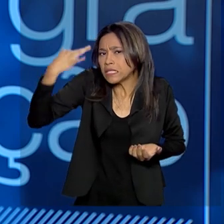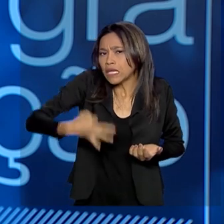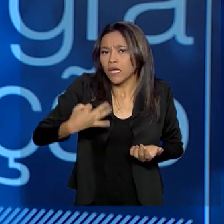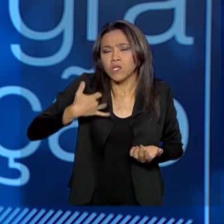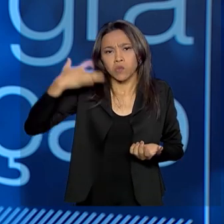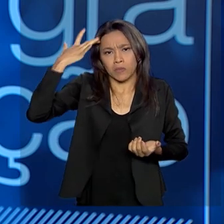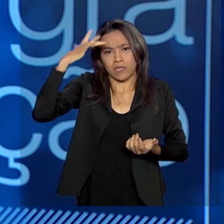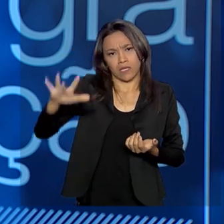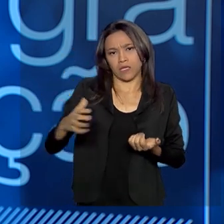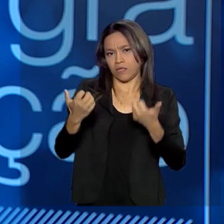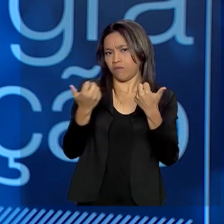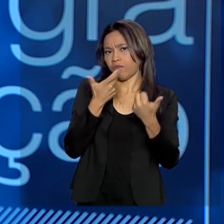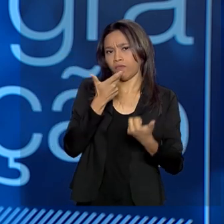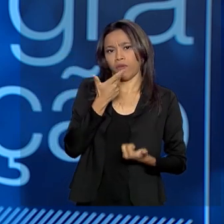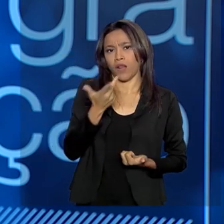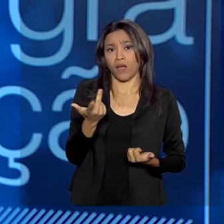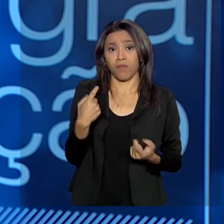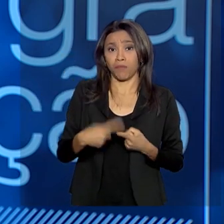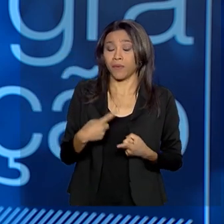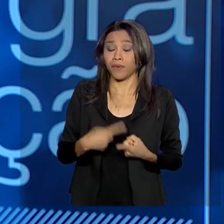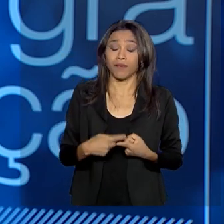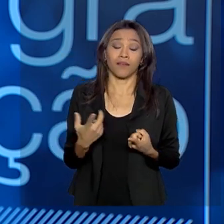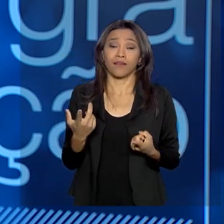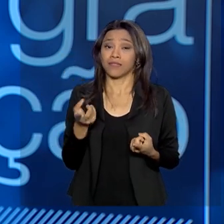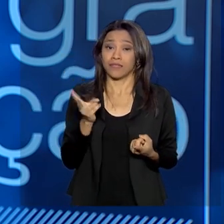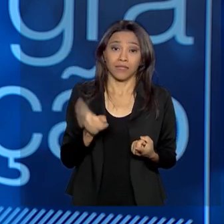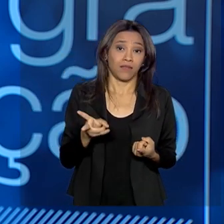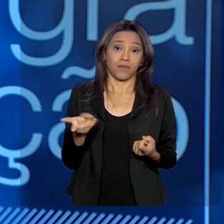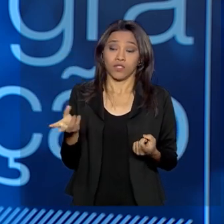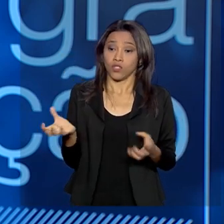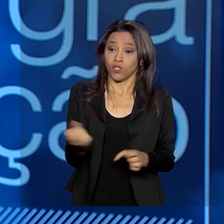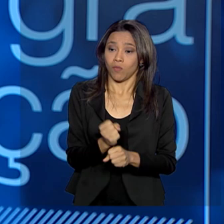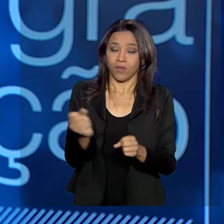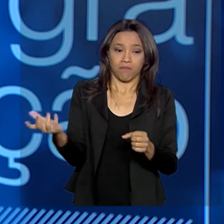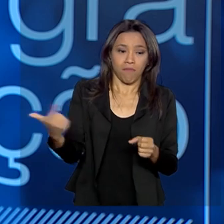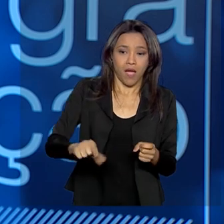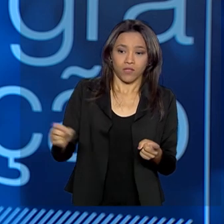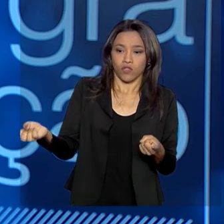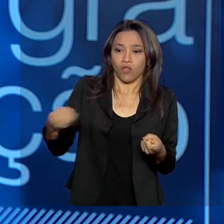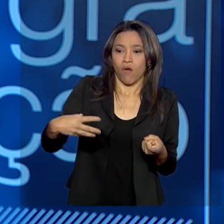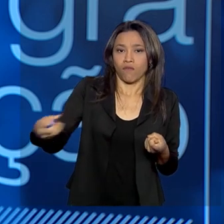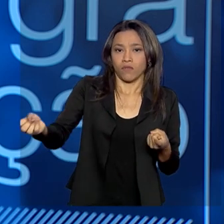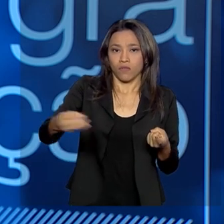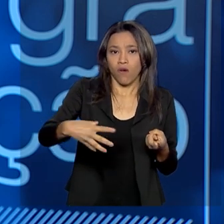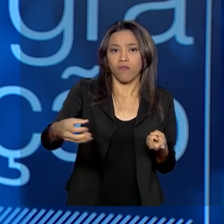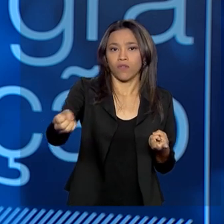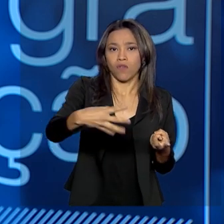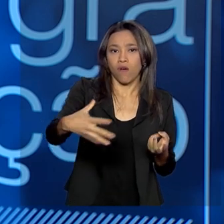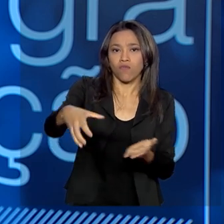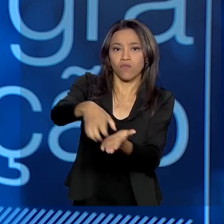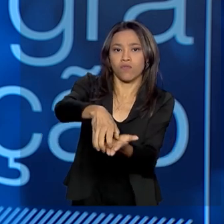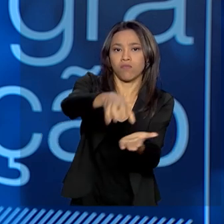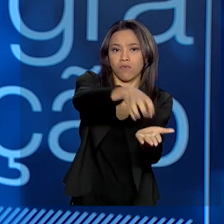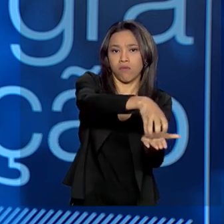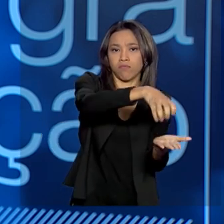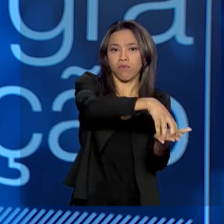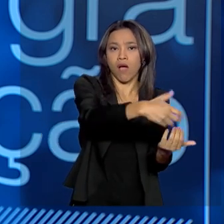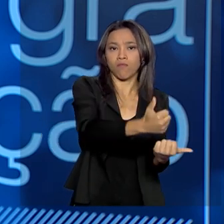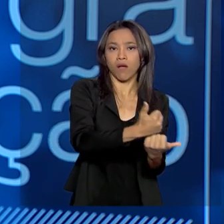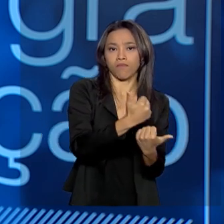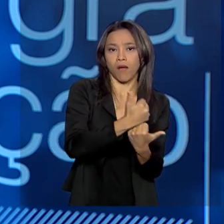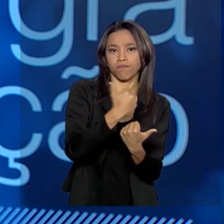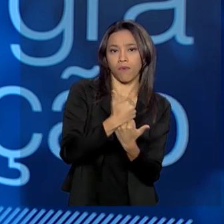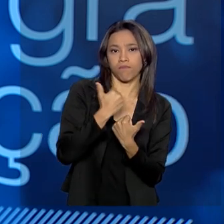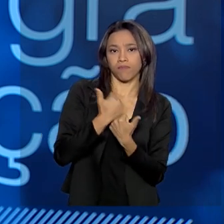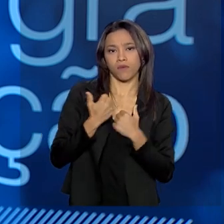exatamente, nesse momento que a todo instante se somam novas organizações, nesse